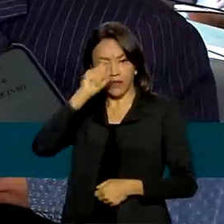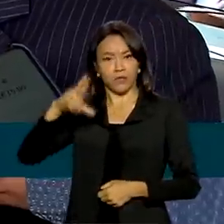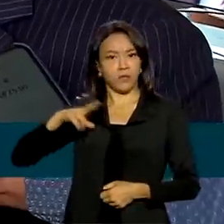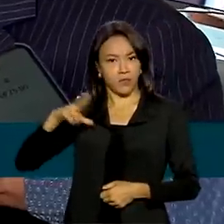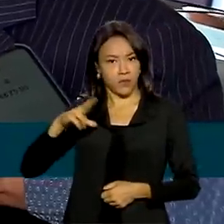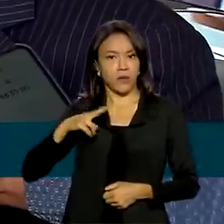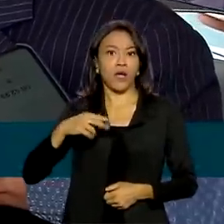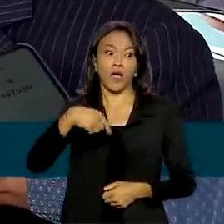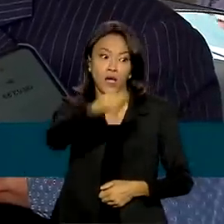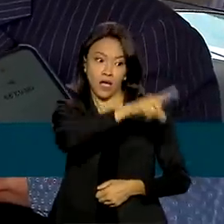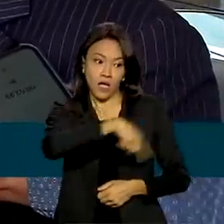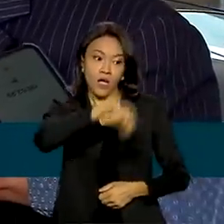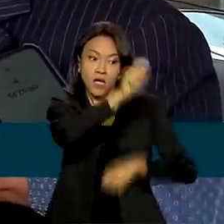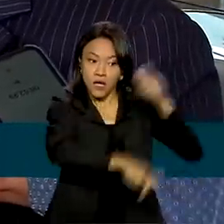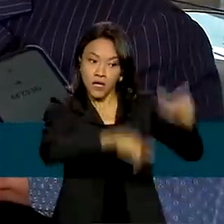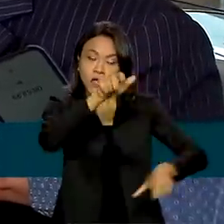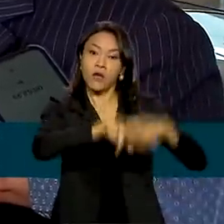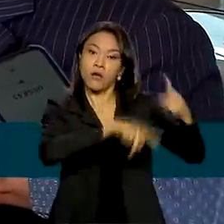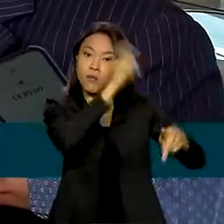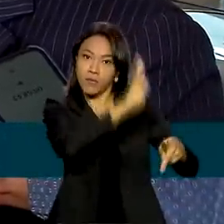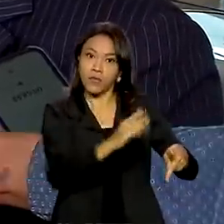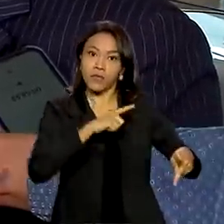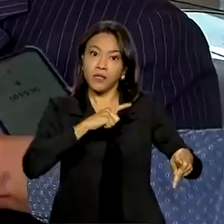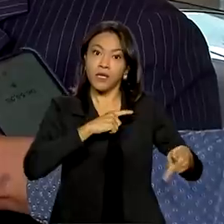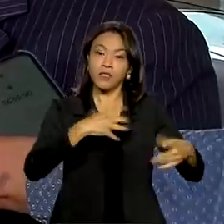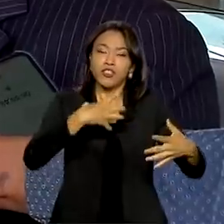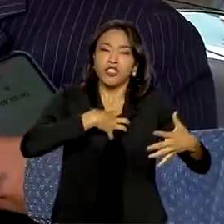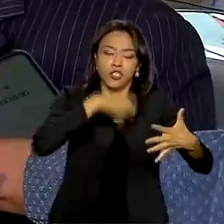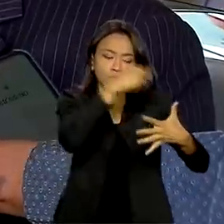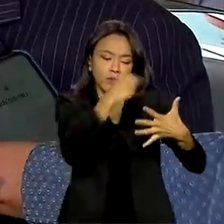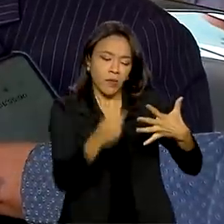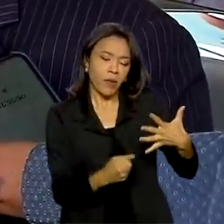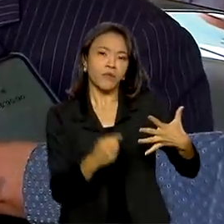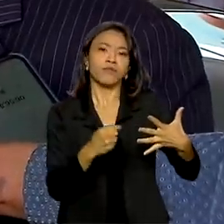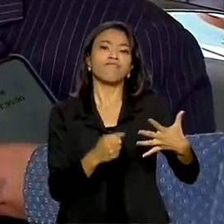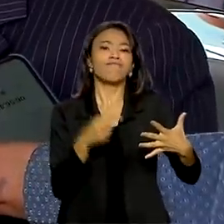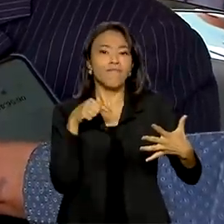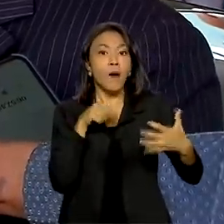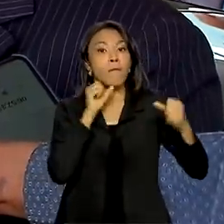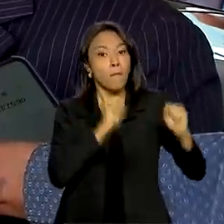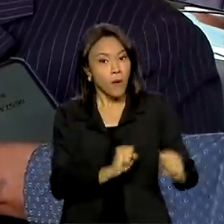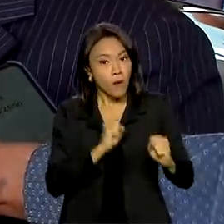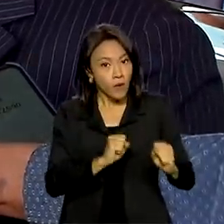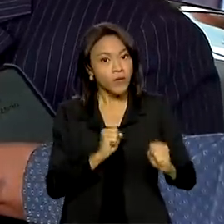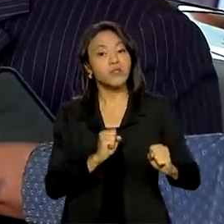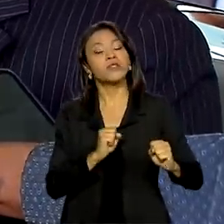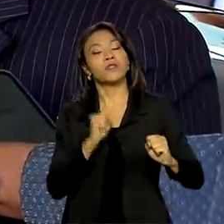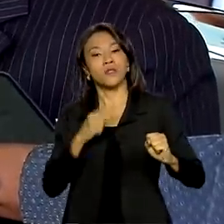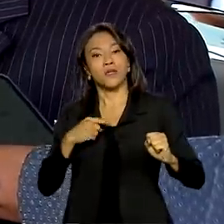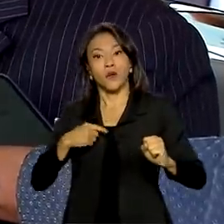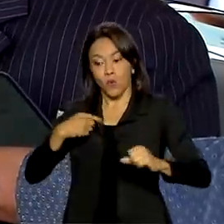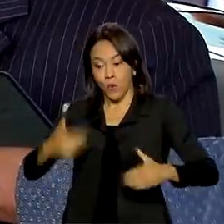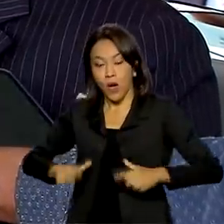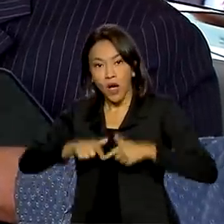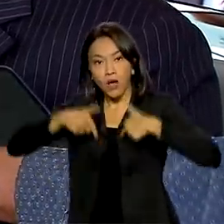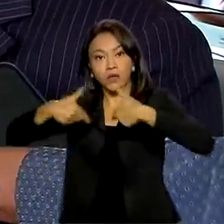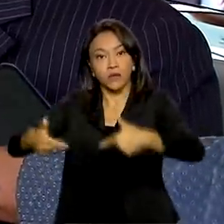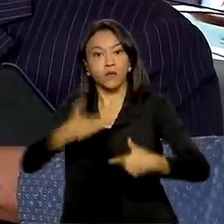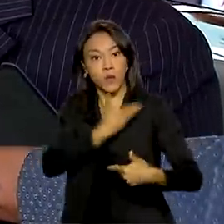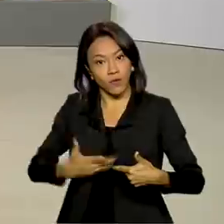que tem sintomas gripais podem também se somar à iniciativa do governo federal.